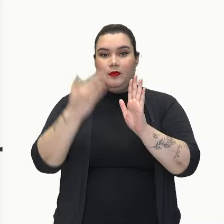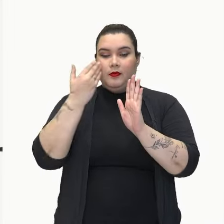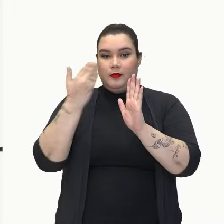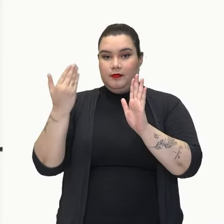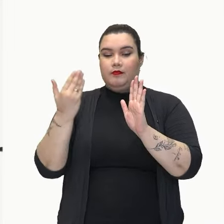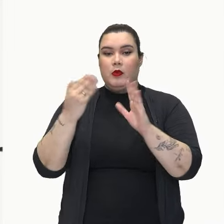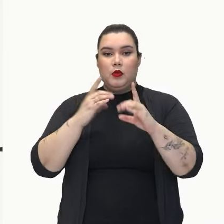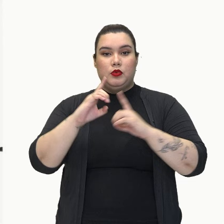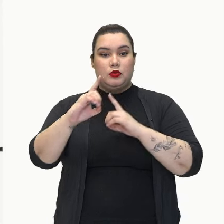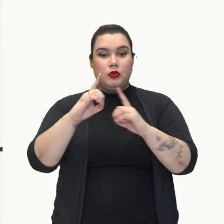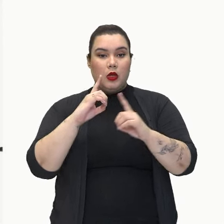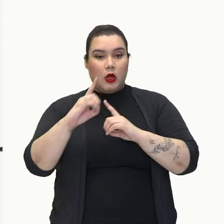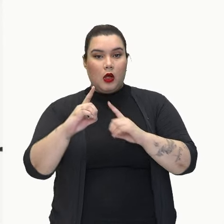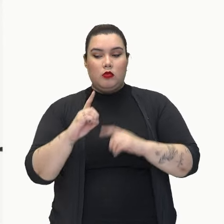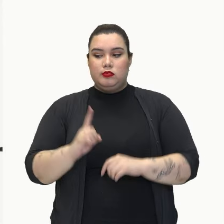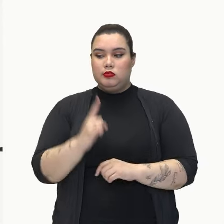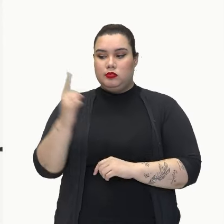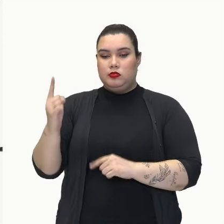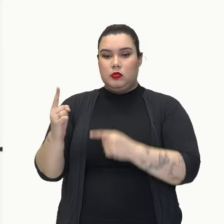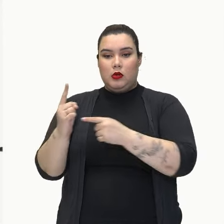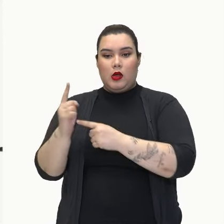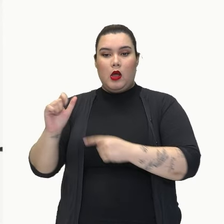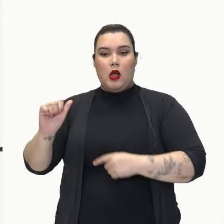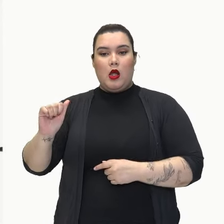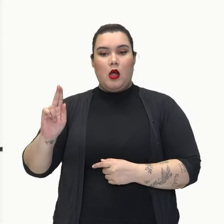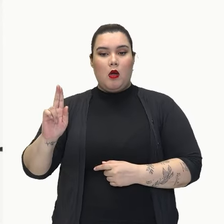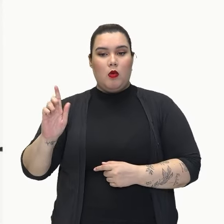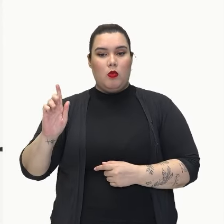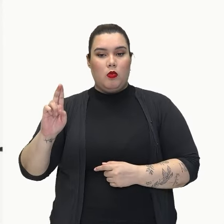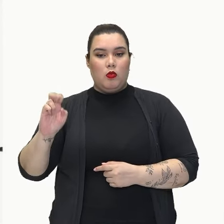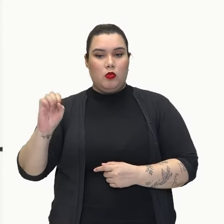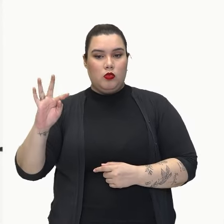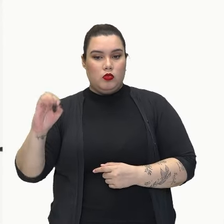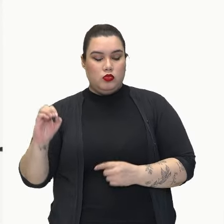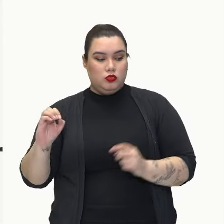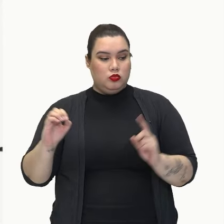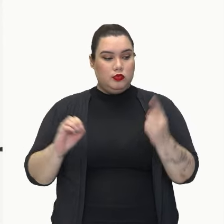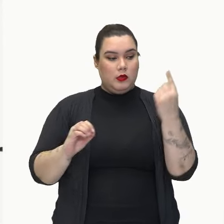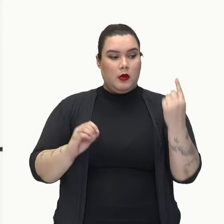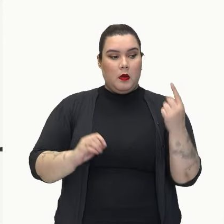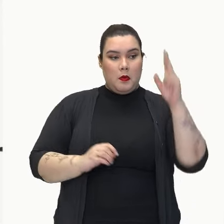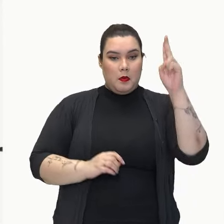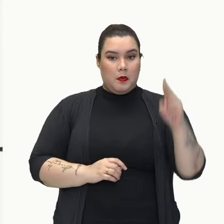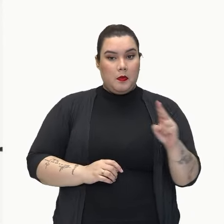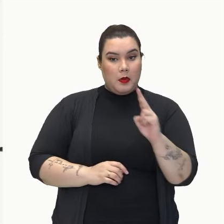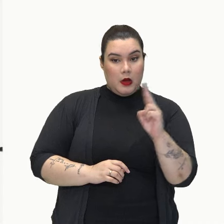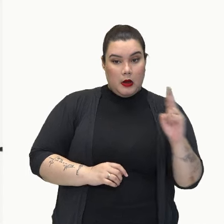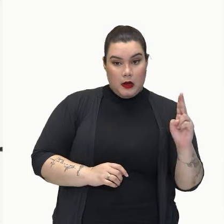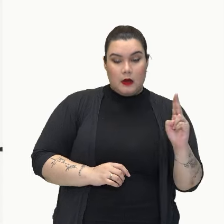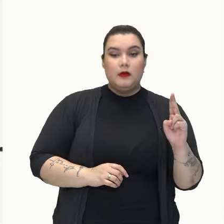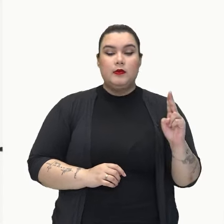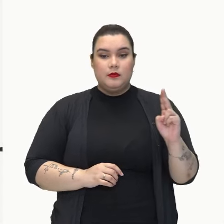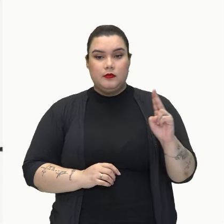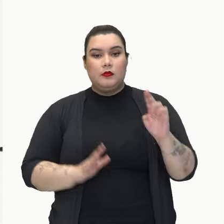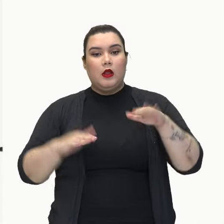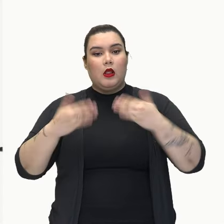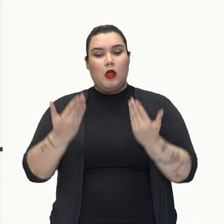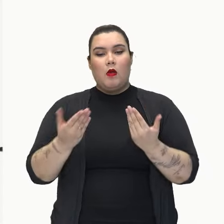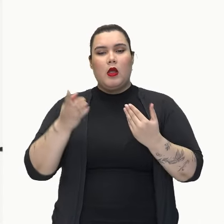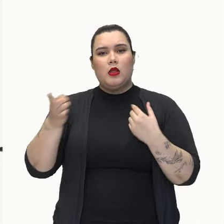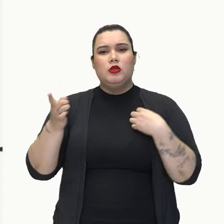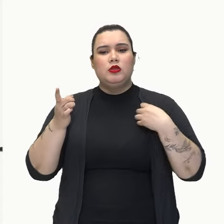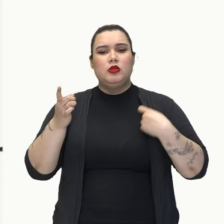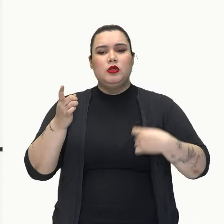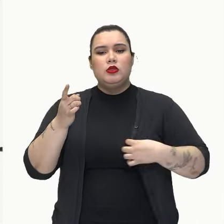diálogo que nós temos aí com o padre, esse diálogo que ele coloca as ideias, ou seja, começa a